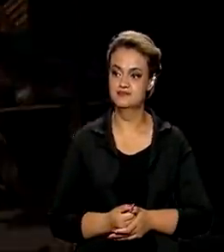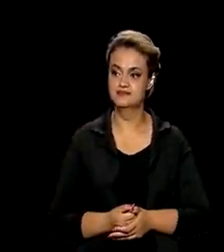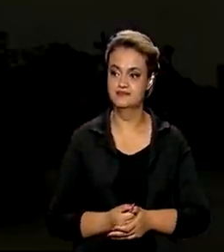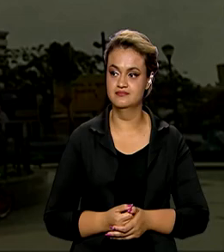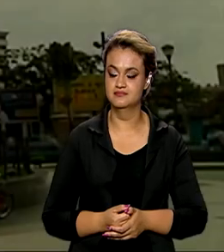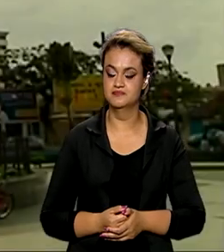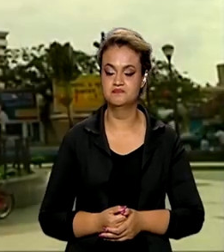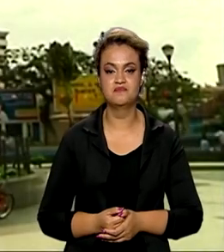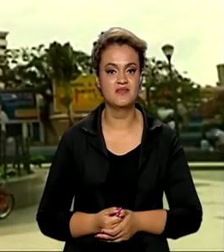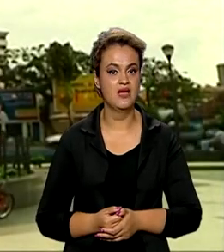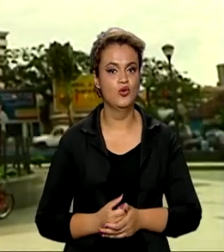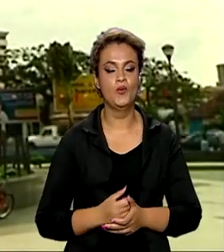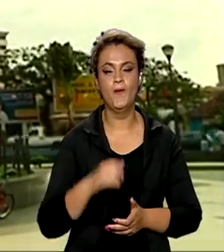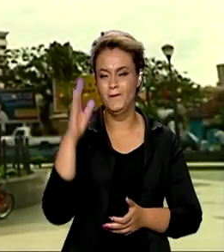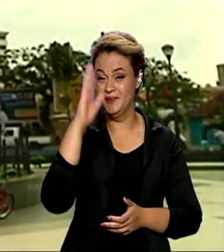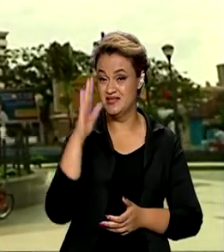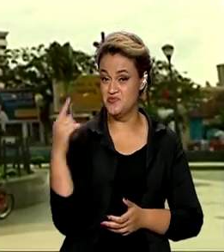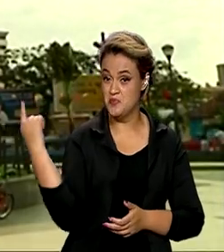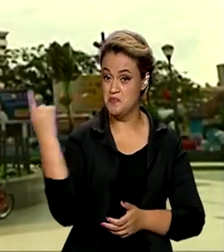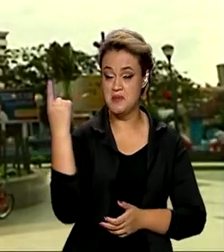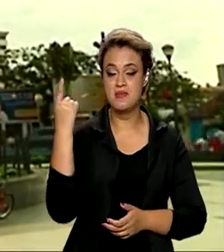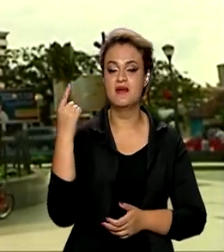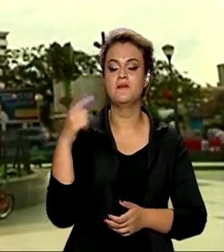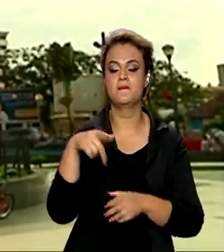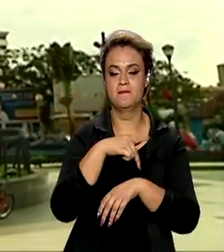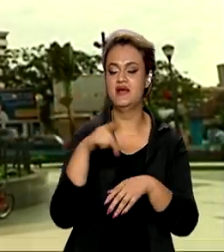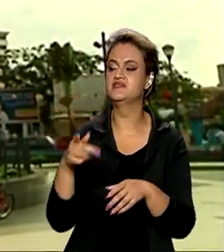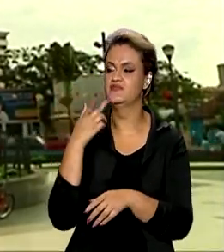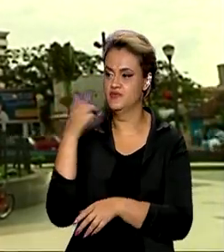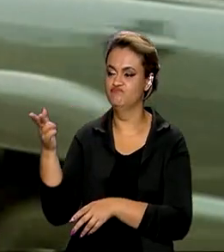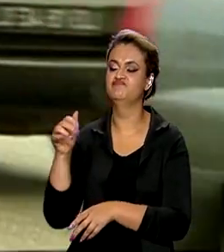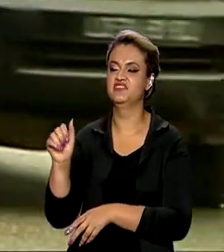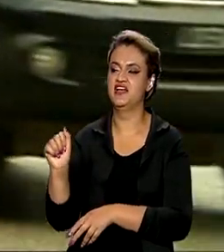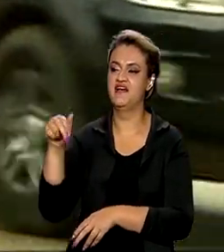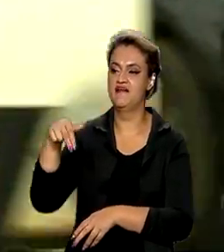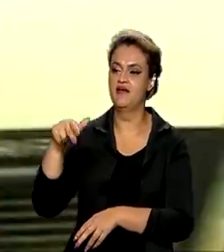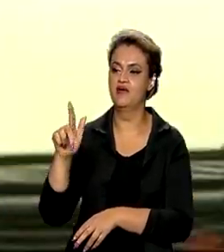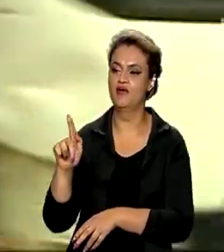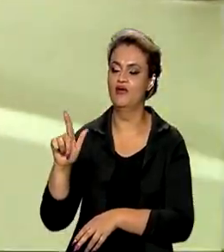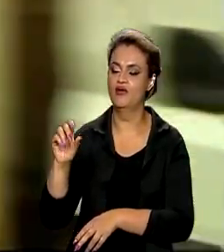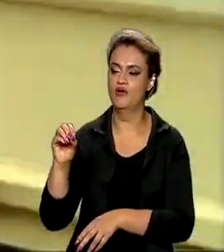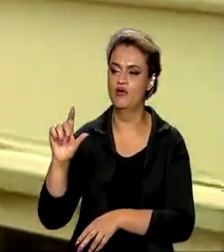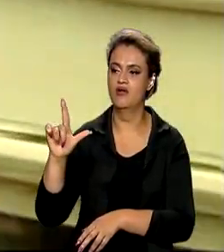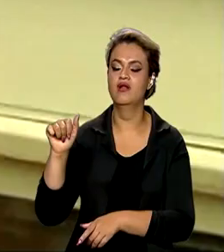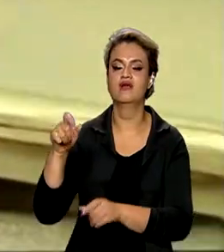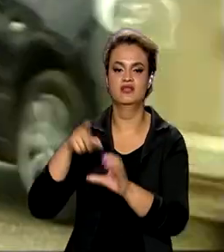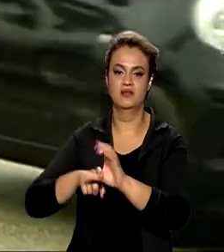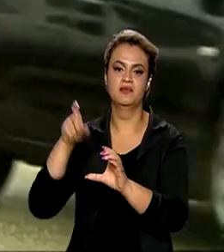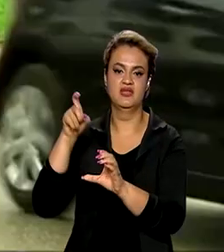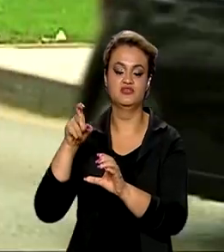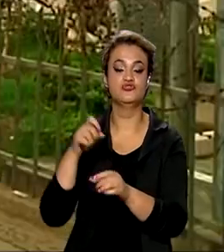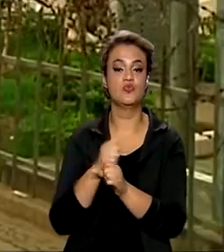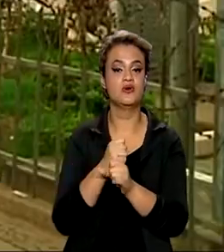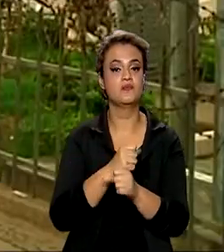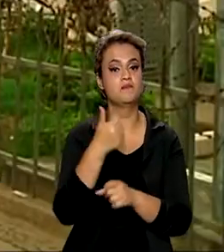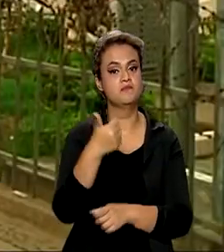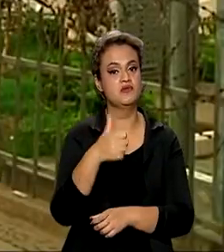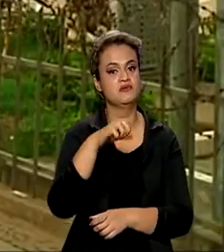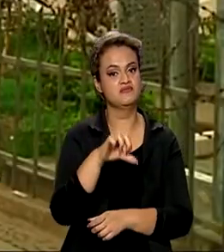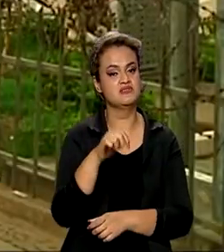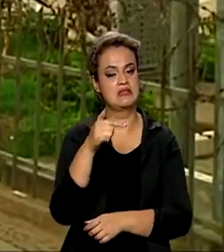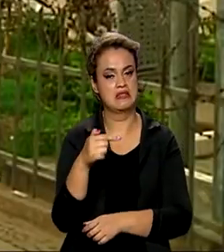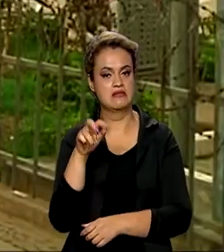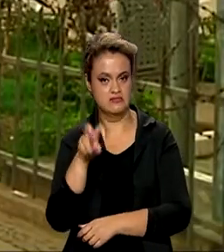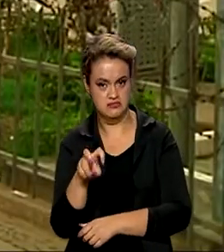O Brasil foi o primeiro país a reconhecer a independência de Angola em 1975. Desde